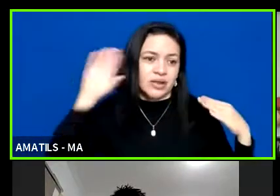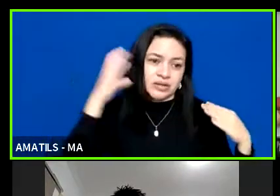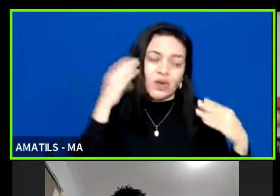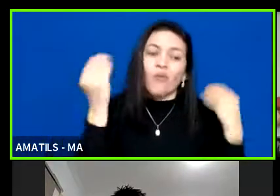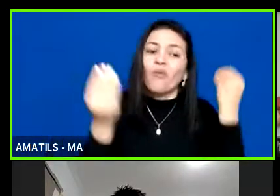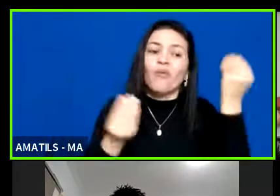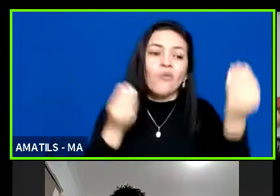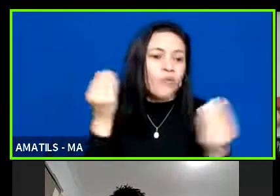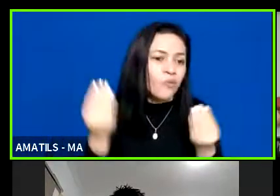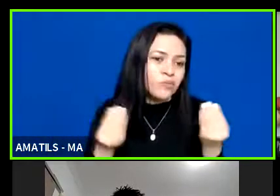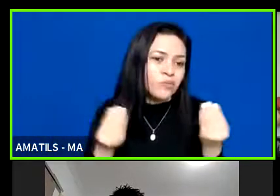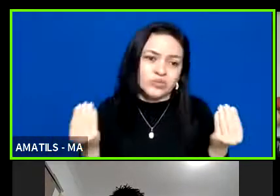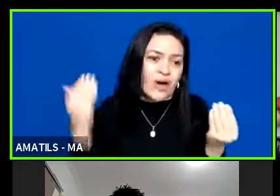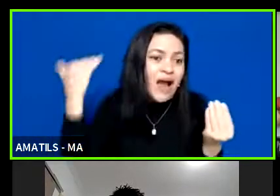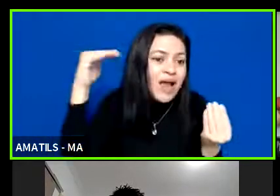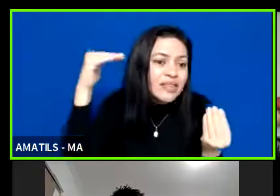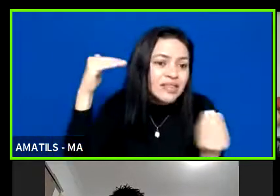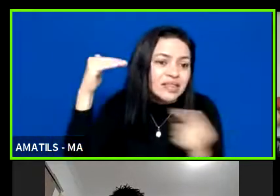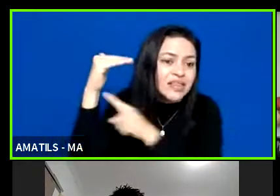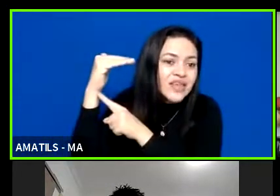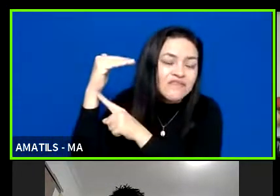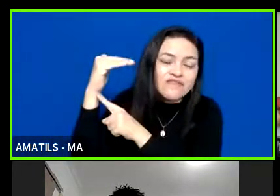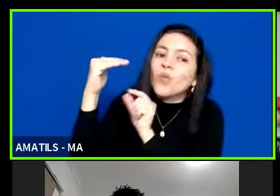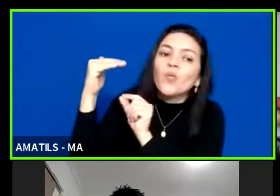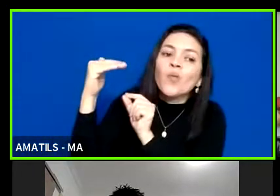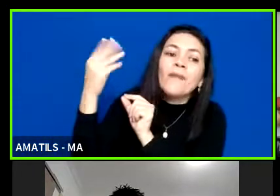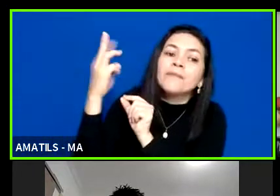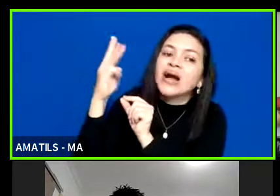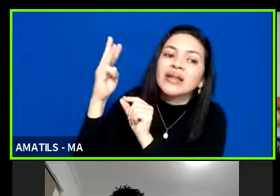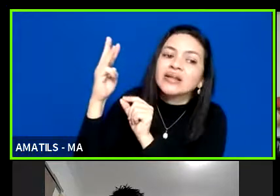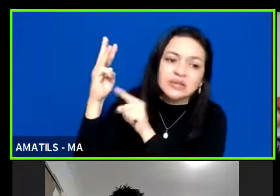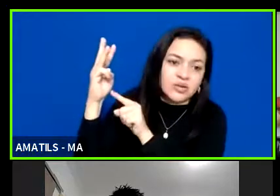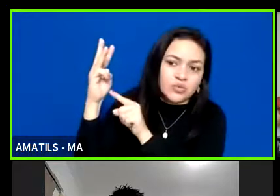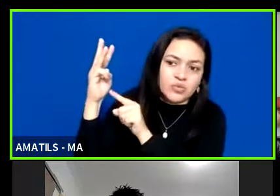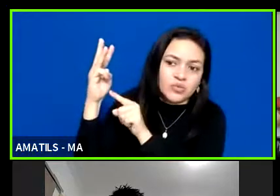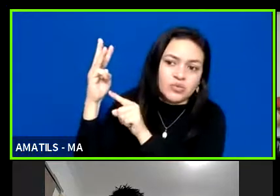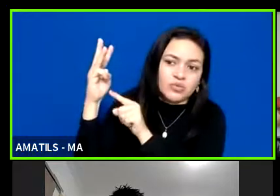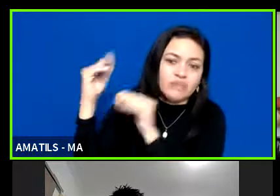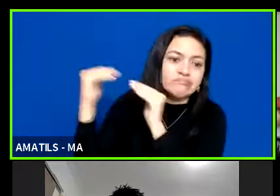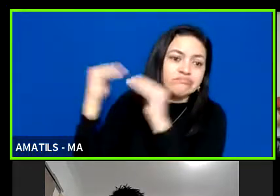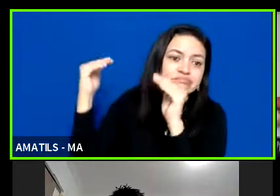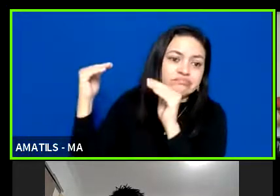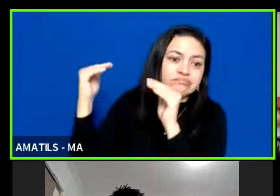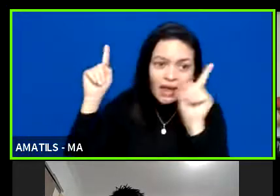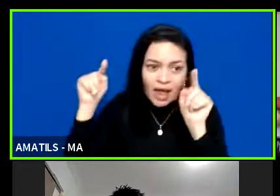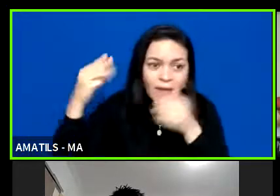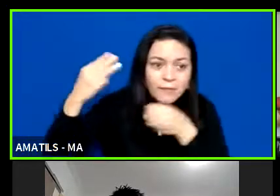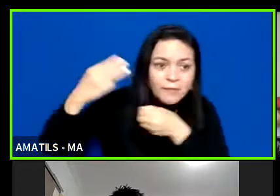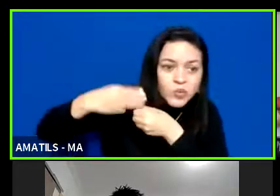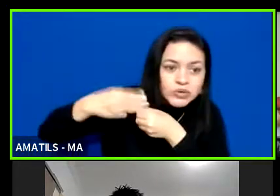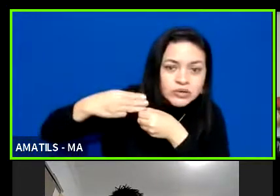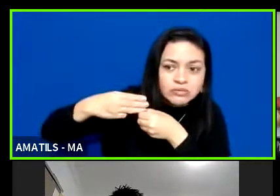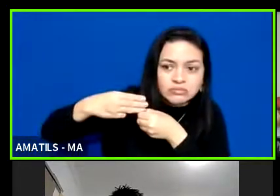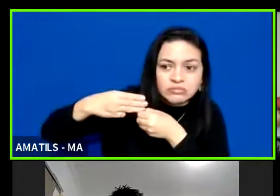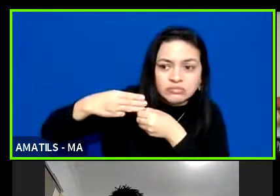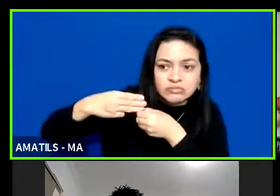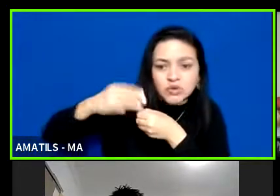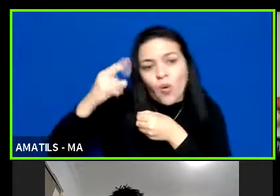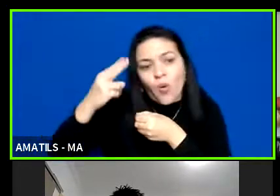a nível de Maranhão se isso acontece municipalmente ou se só